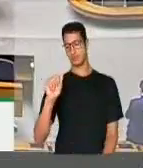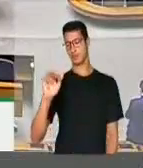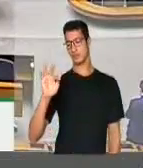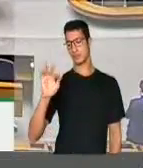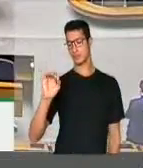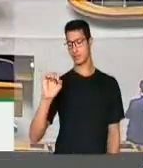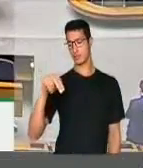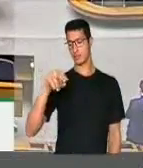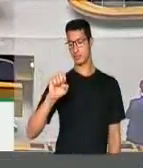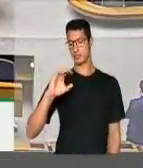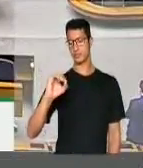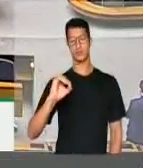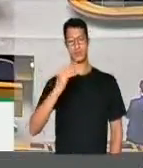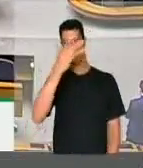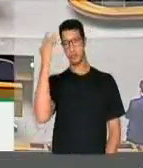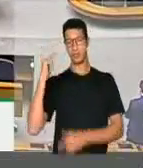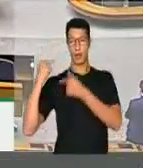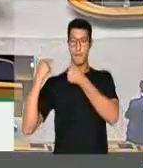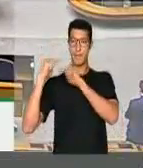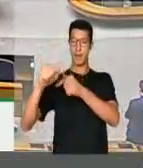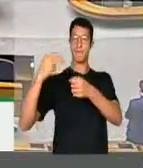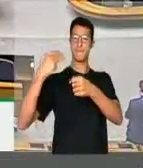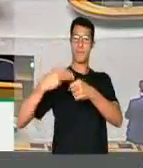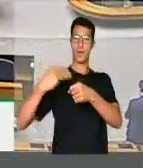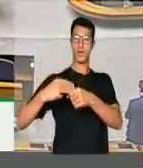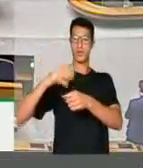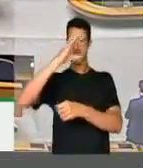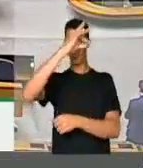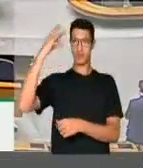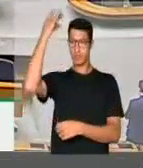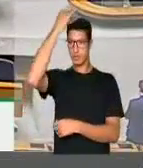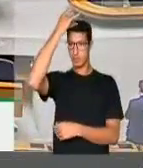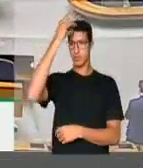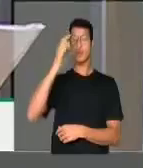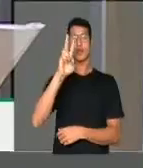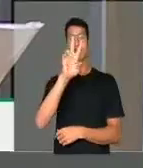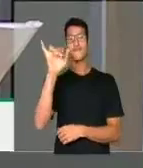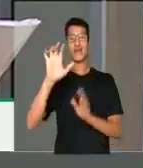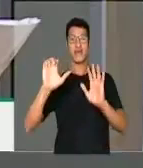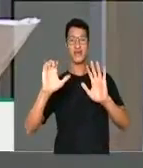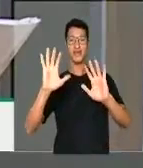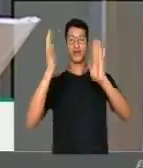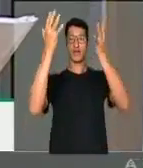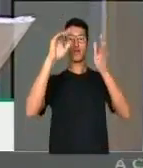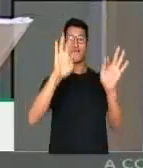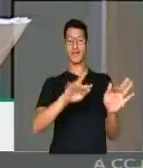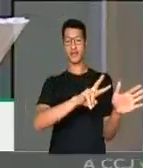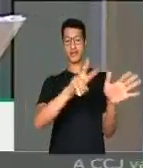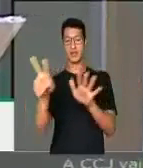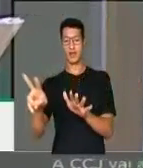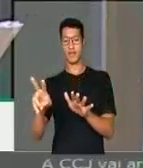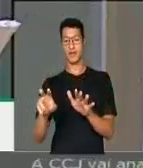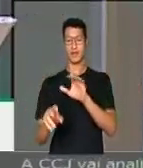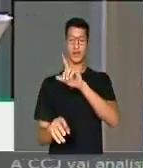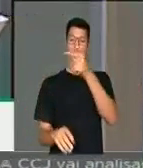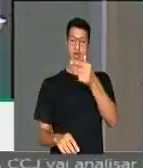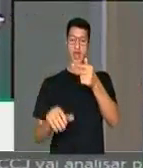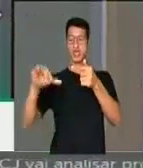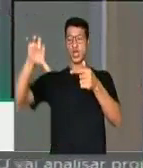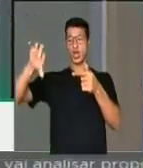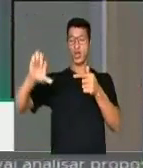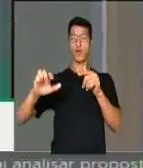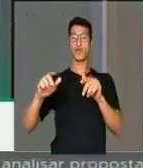Cláudio, um dos mais tradicionais municípios do Espírito Santo, vai realizar neste final de semana, de 7 a 9,